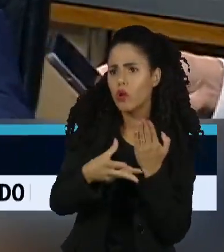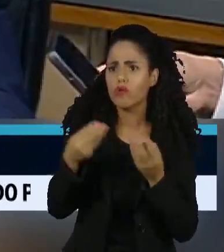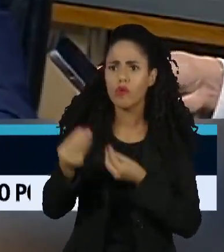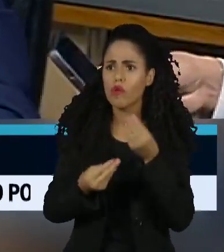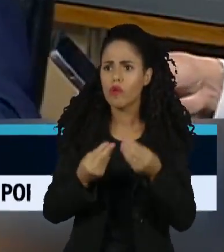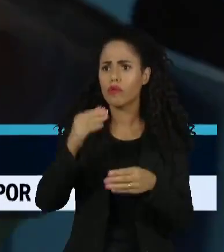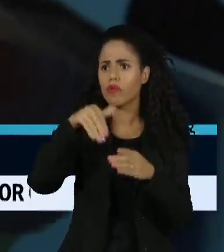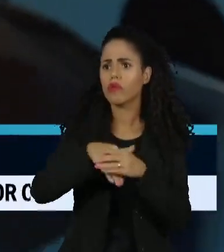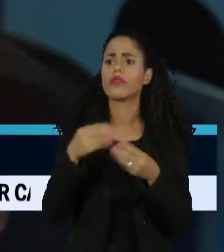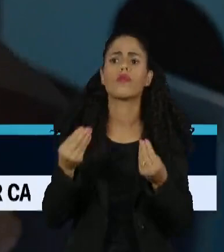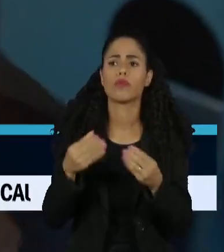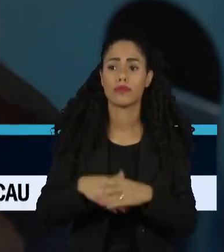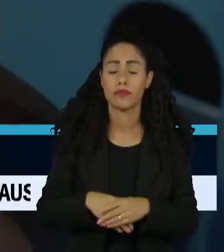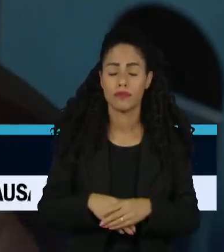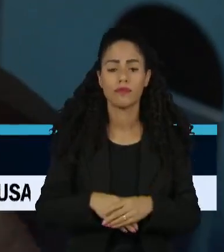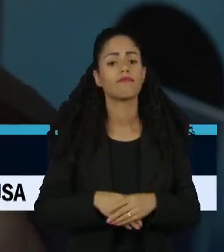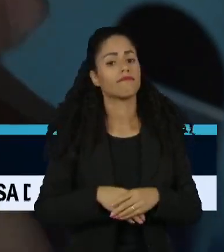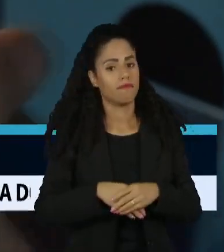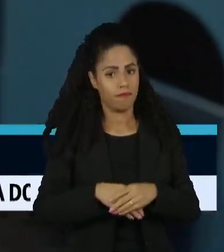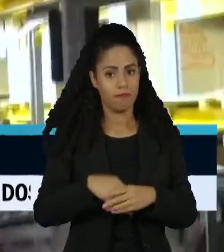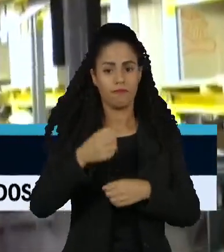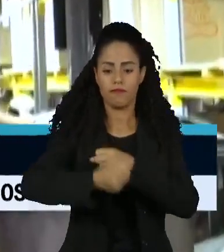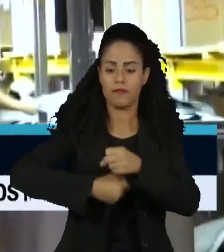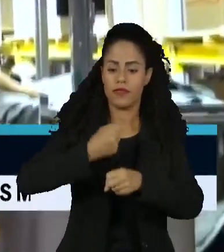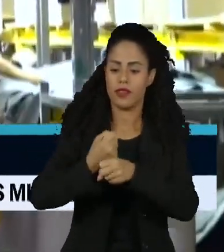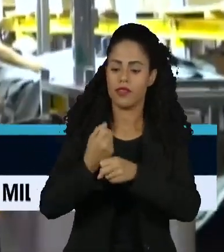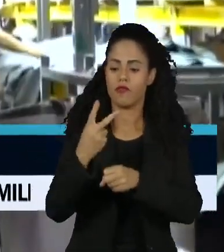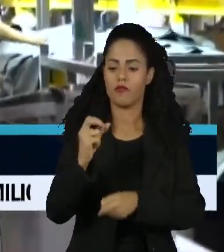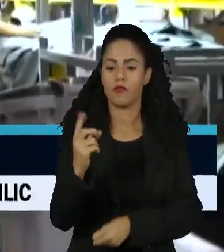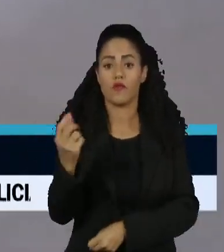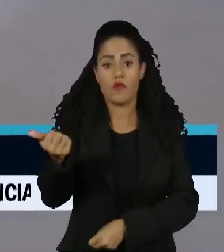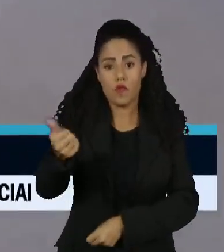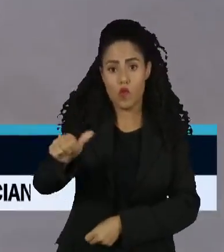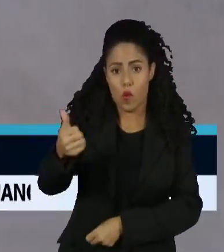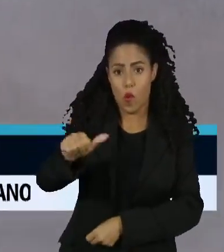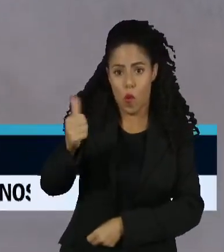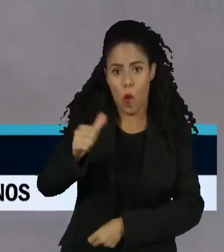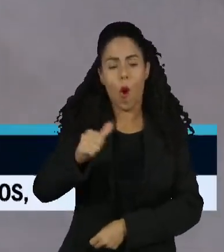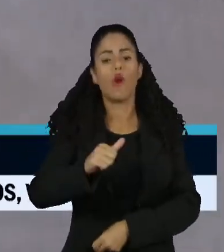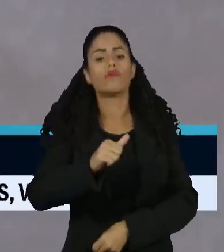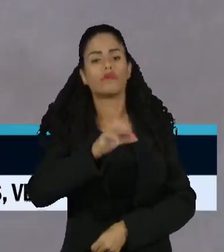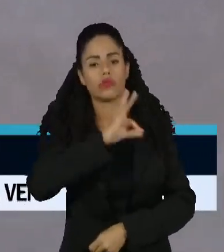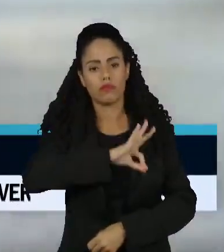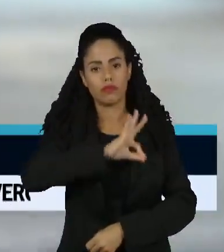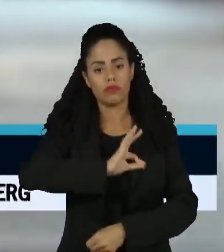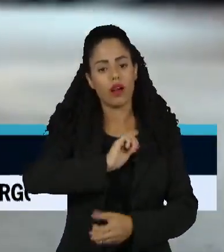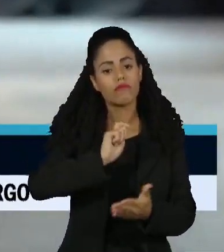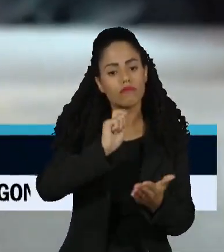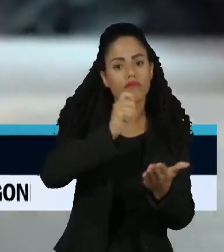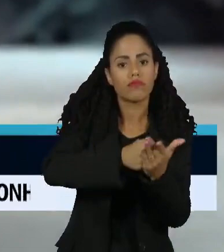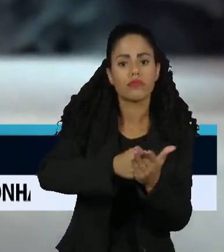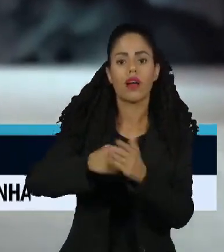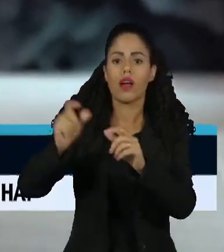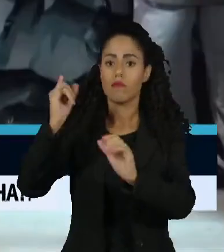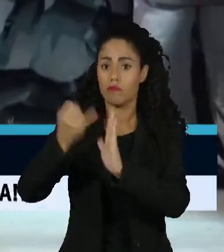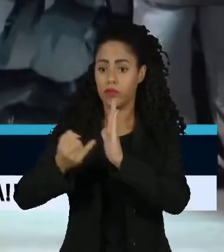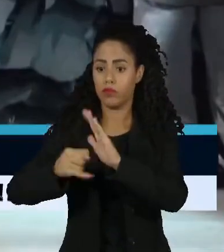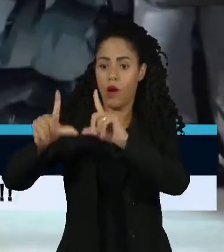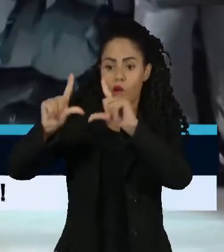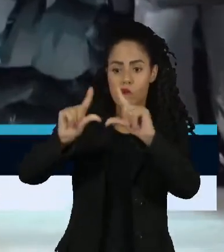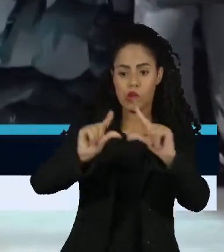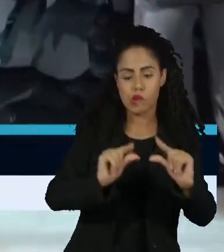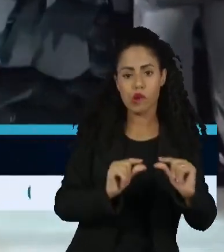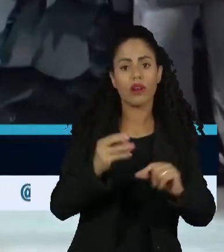a pedir. Adotada em 2011, a desoneração da folha de pagamento é um benefício fiscal que